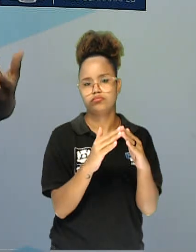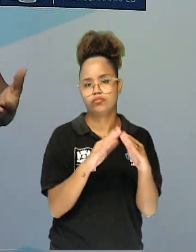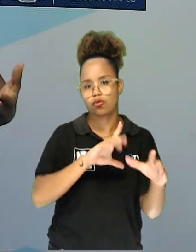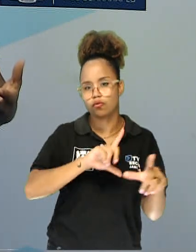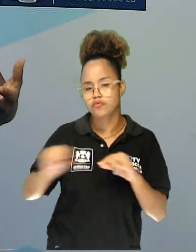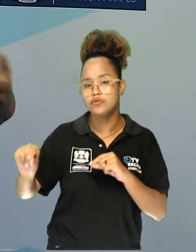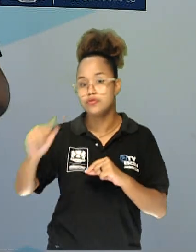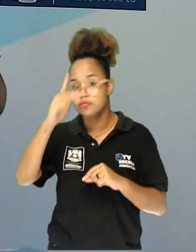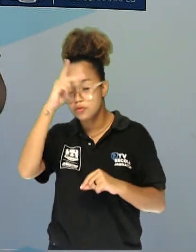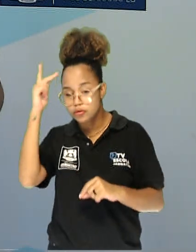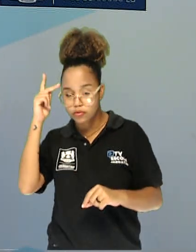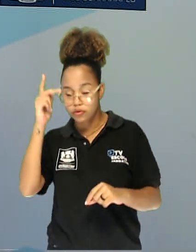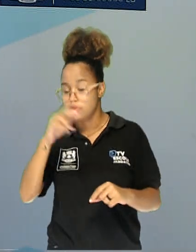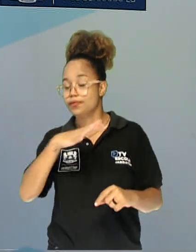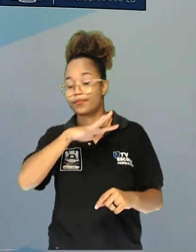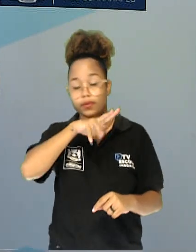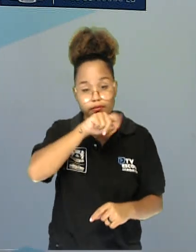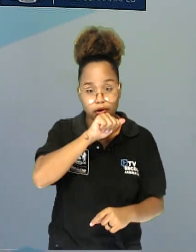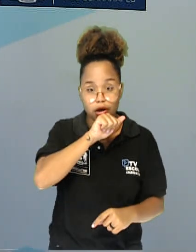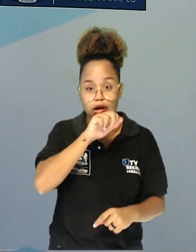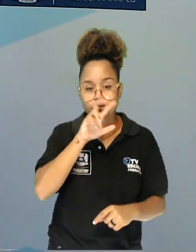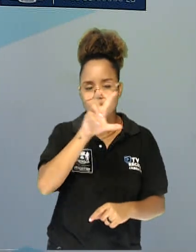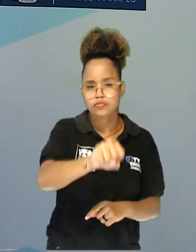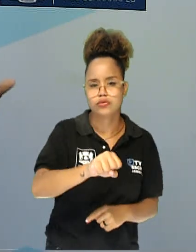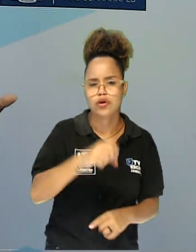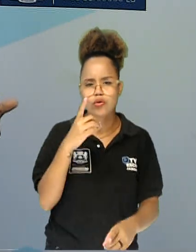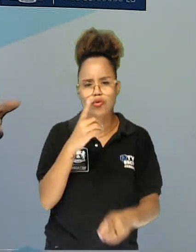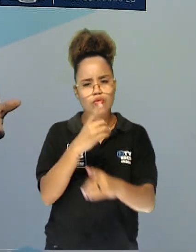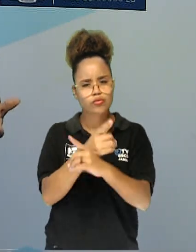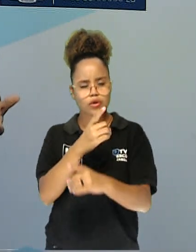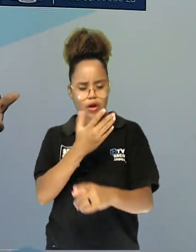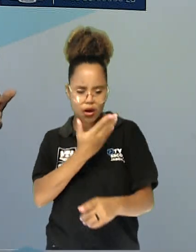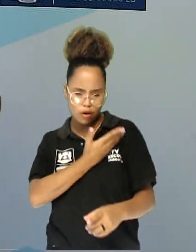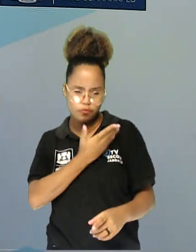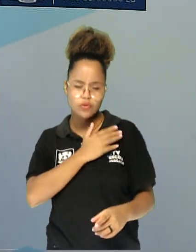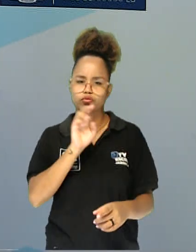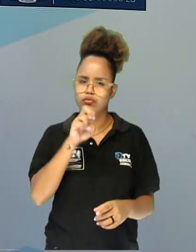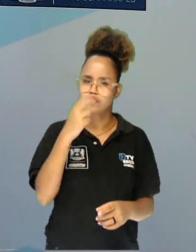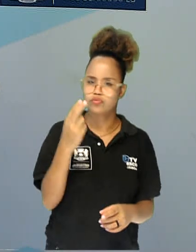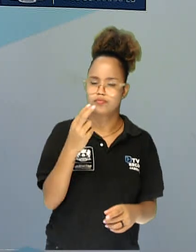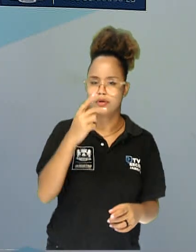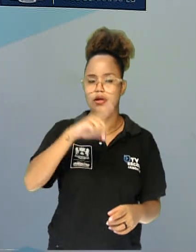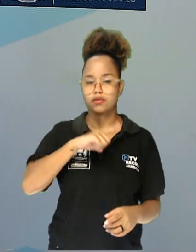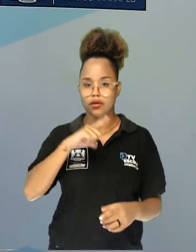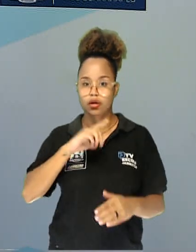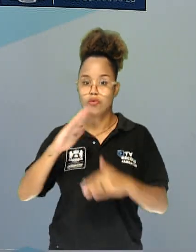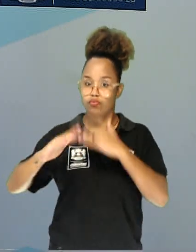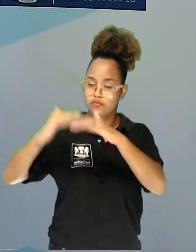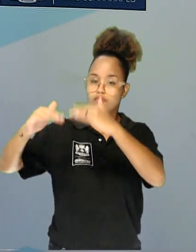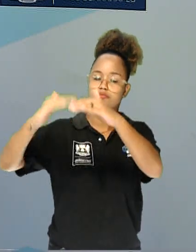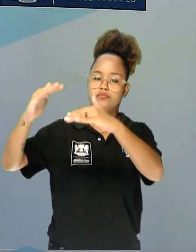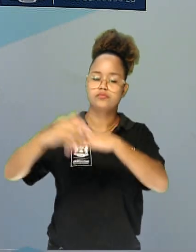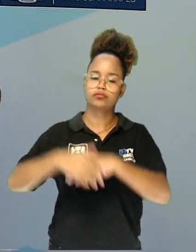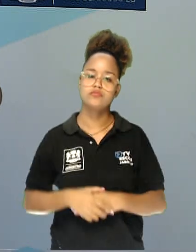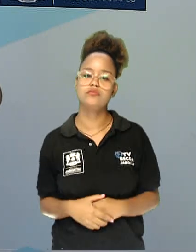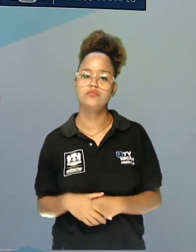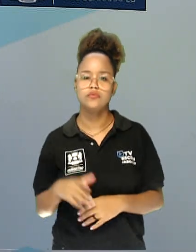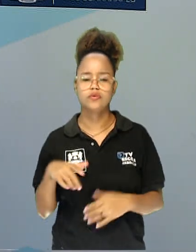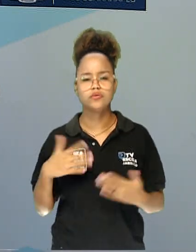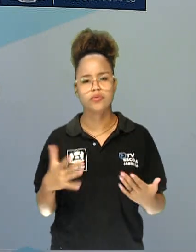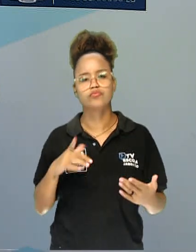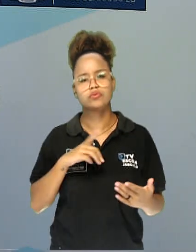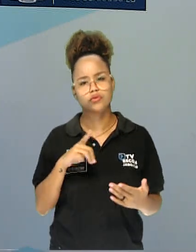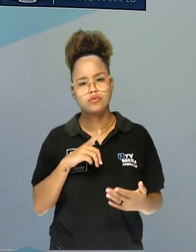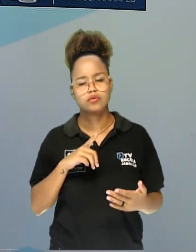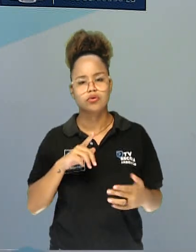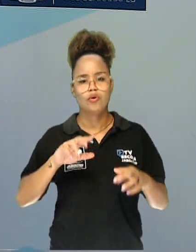de predadores, encontrar parceiros para se acasalar. Isso resultou na grande diversidade